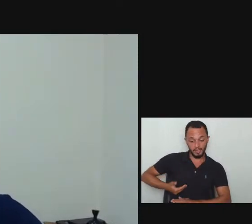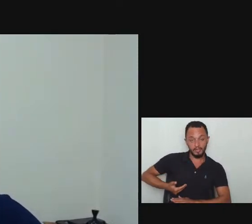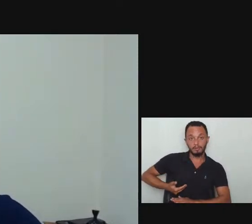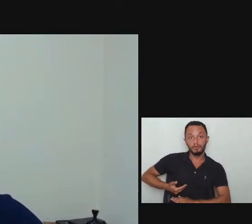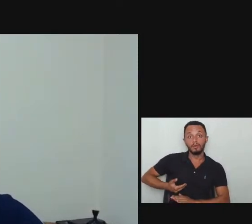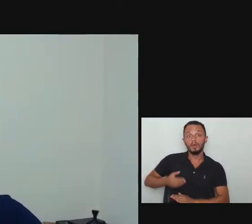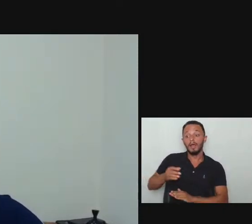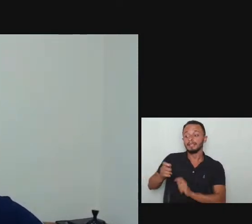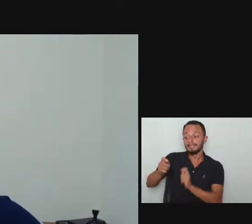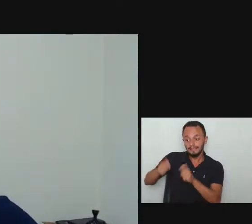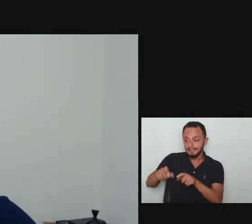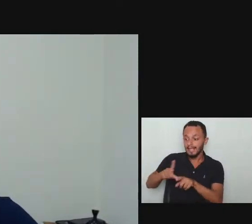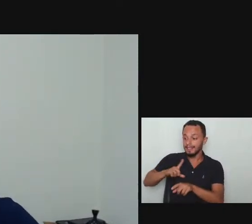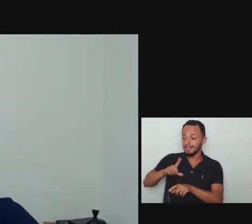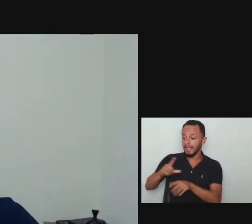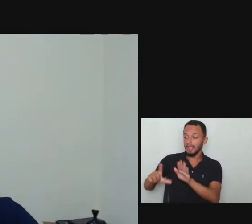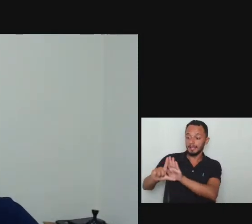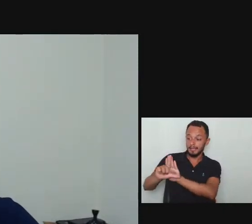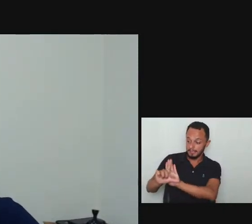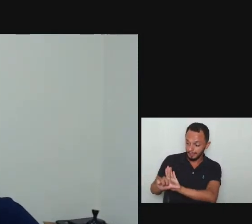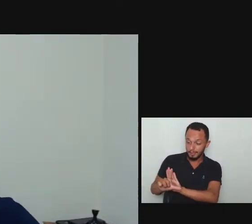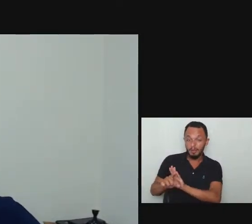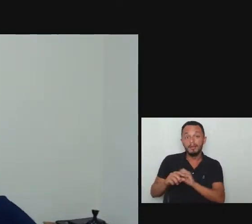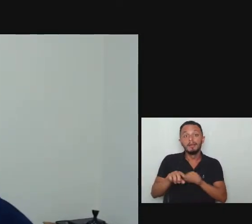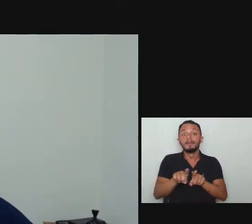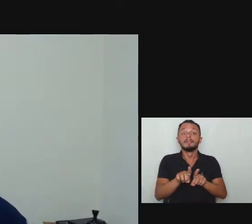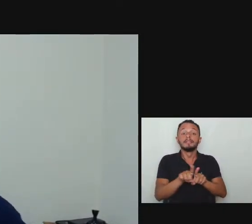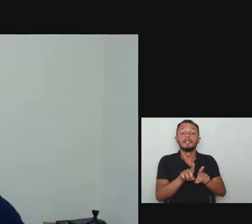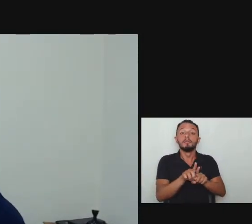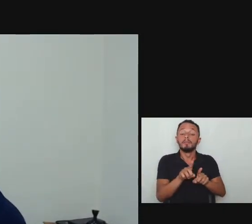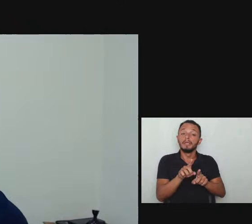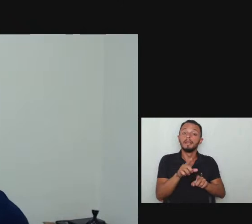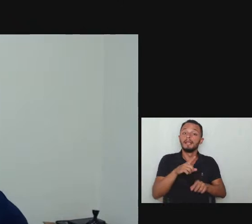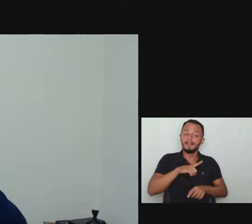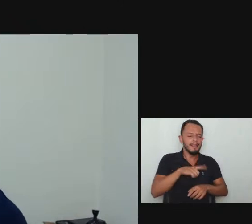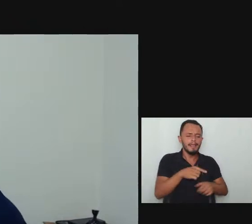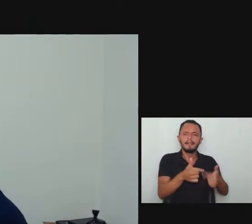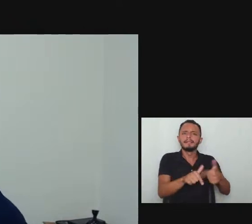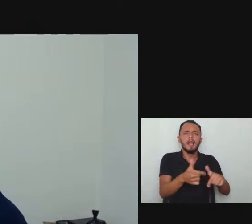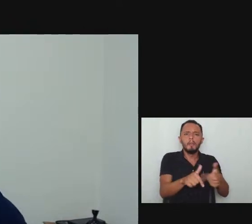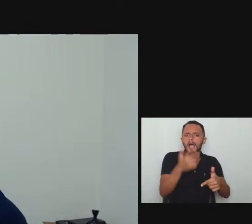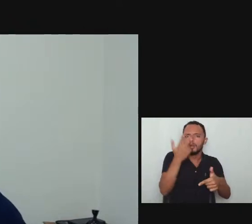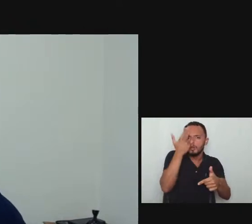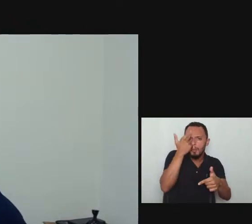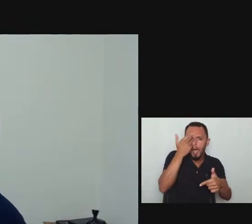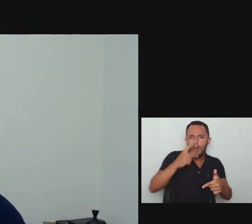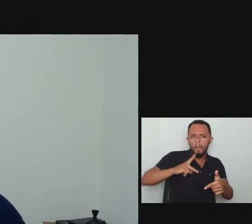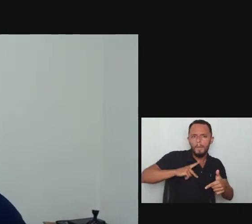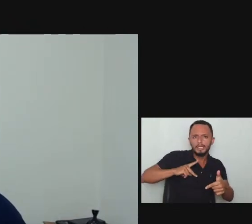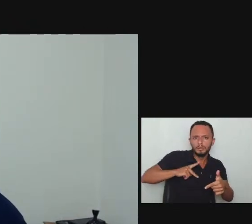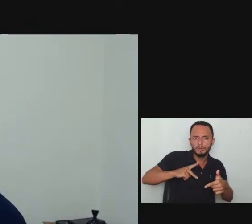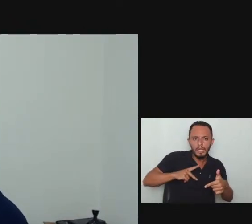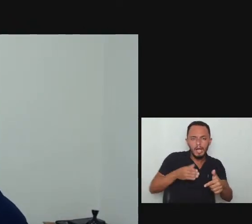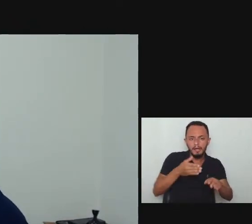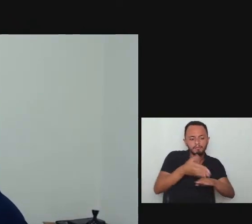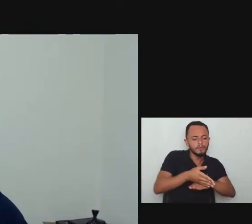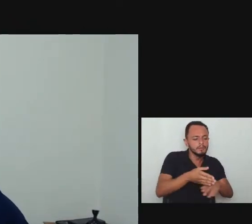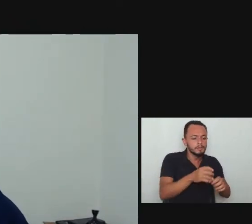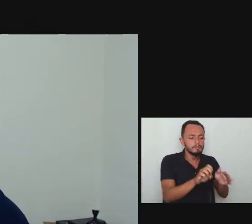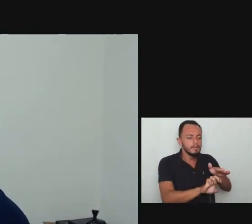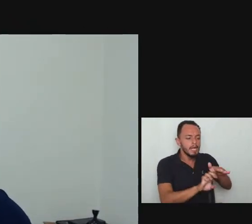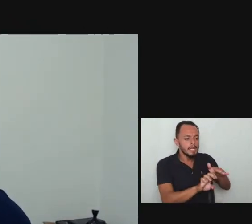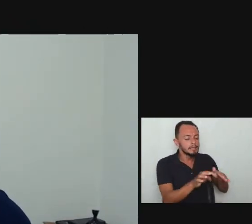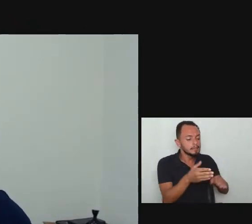mercado trabalho formal ou seja para galera que trabalha de carteira assinada pois é é por isso que eu vou trazer aqui hoje